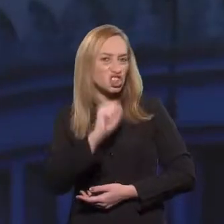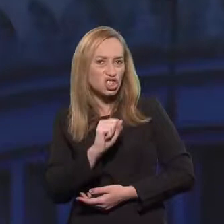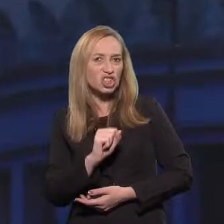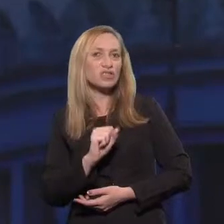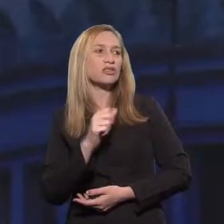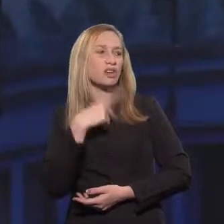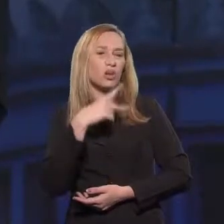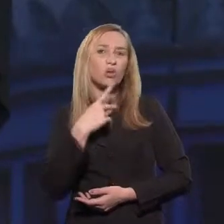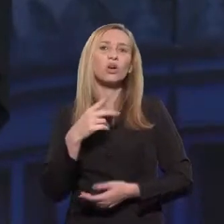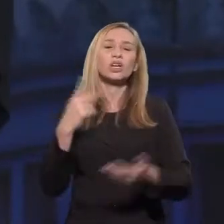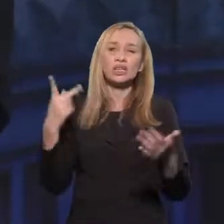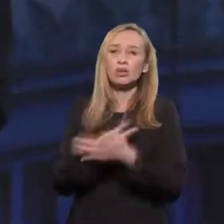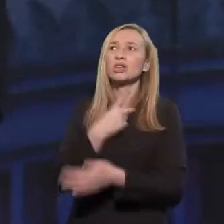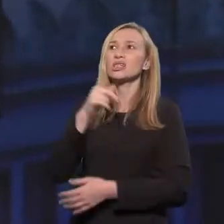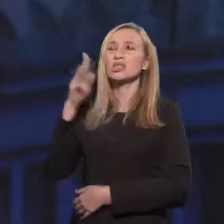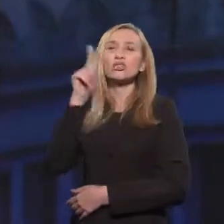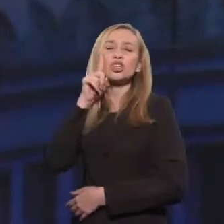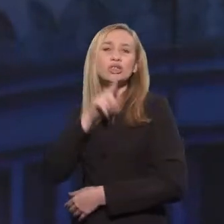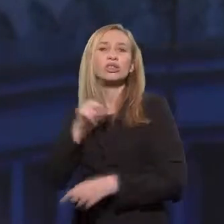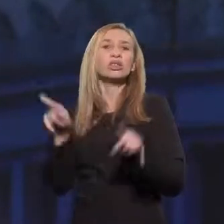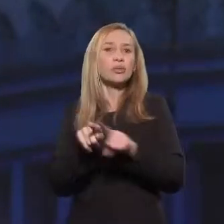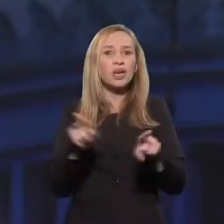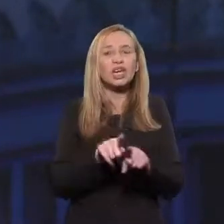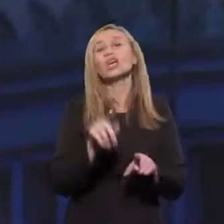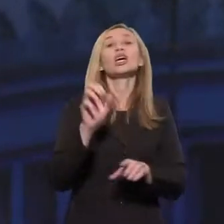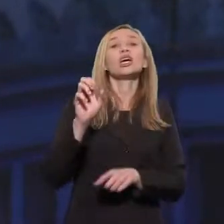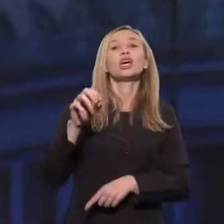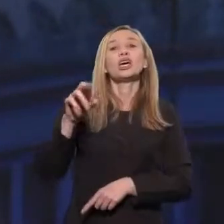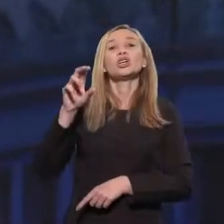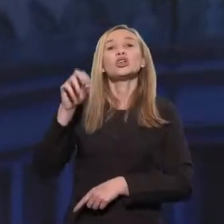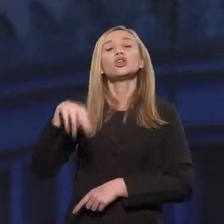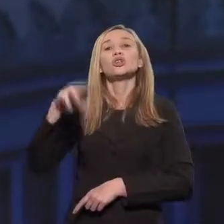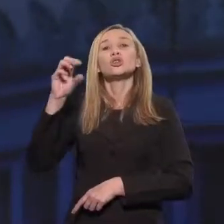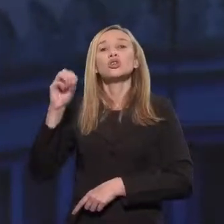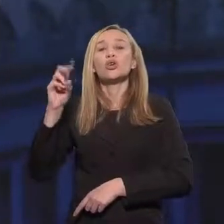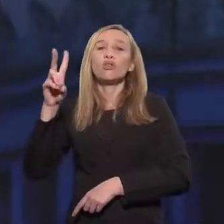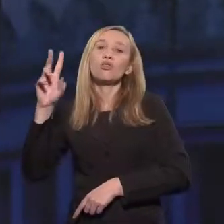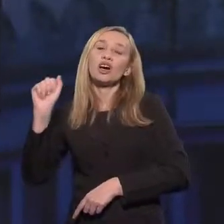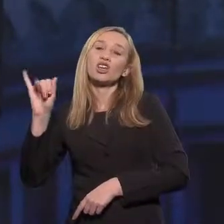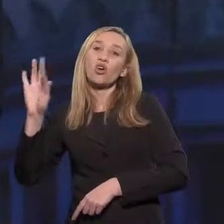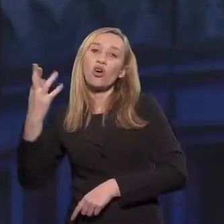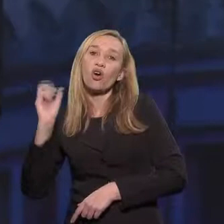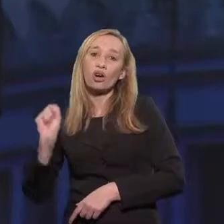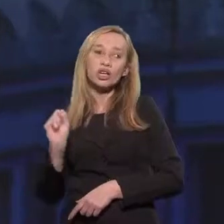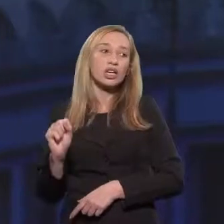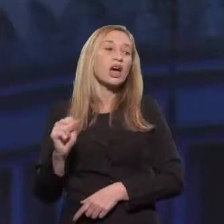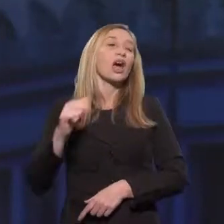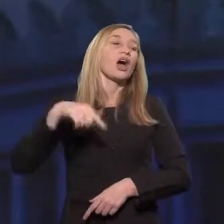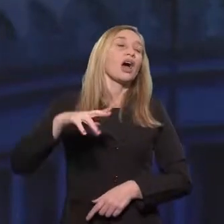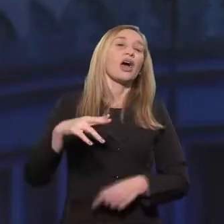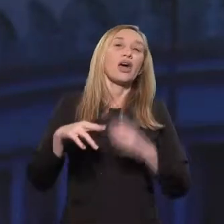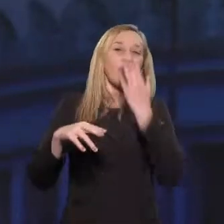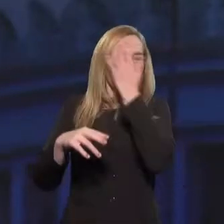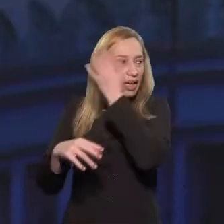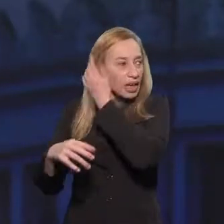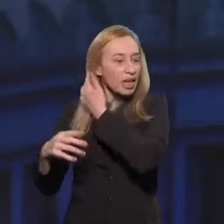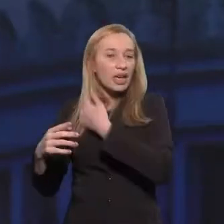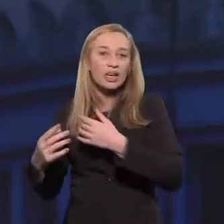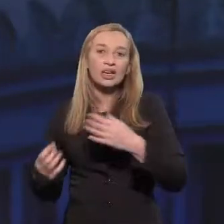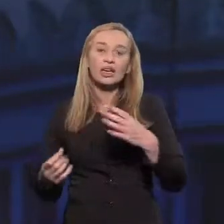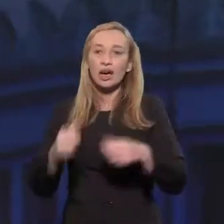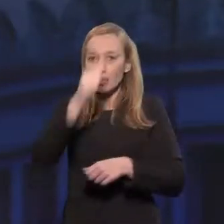Cristina falou, está acontecendo nos Estados Unidos e recentemente, em Nova York, a Prefeitura criou até uma multa para quem não